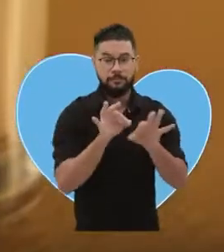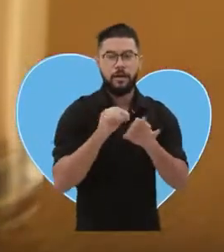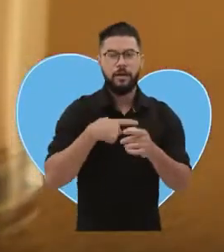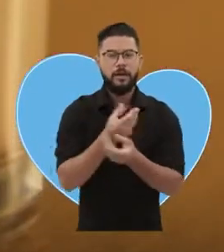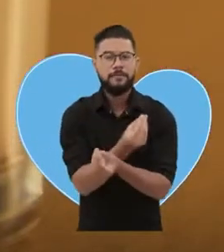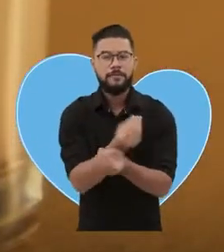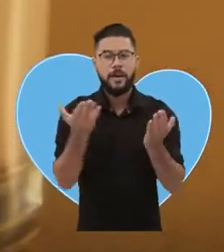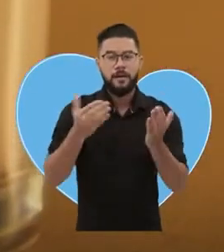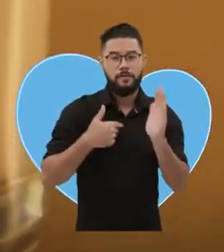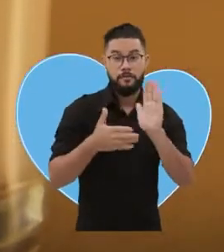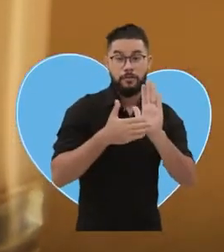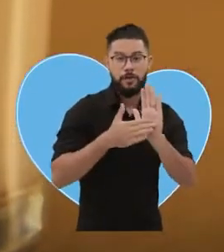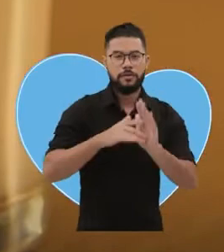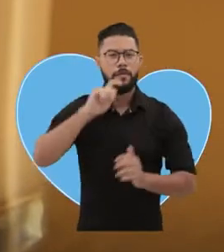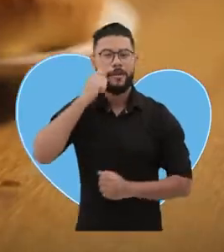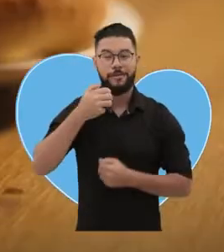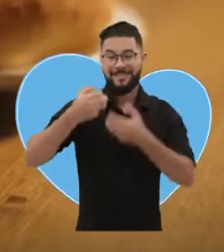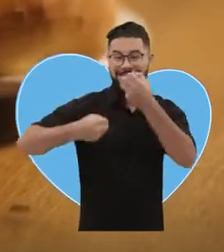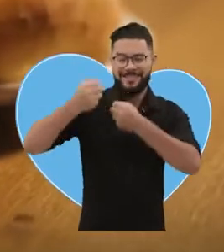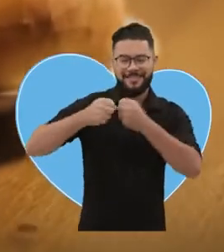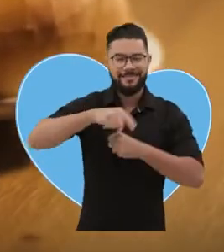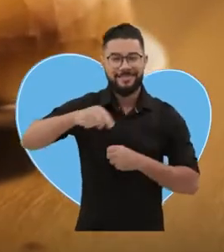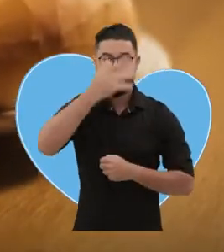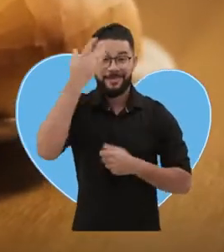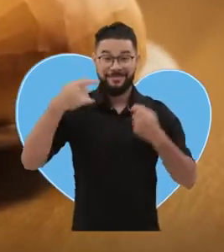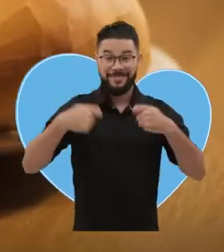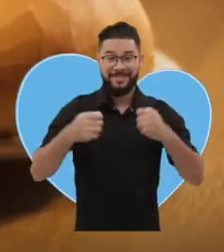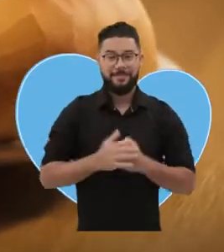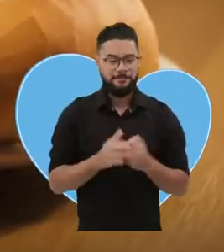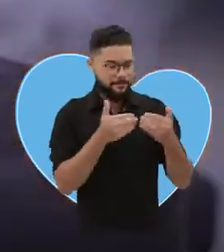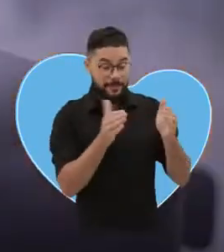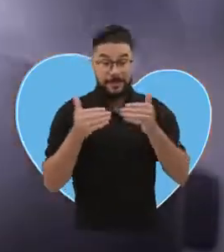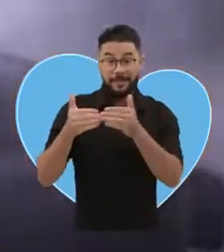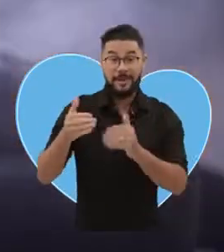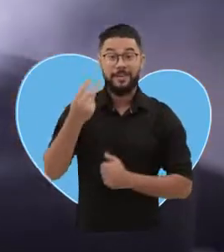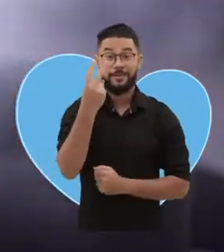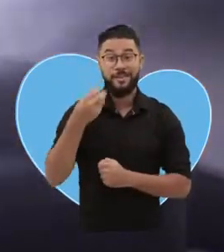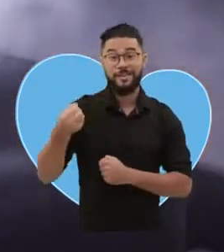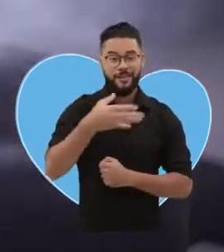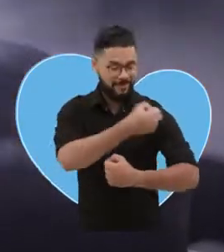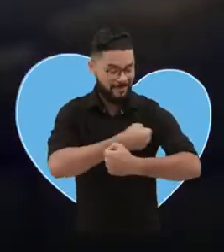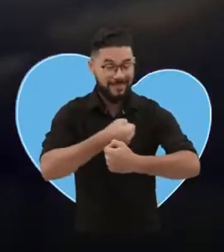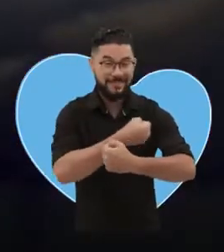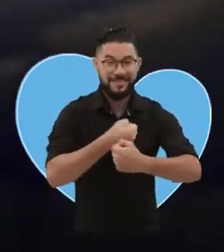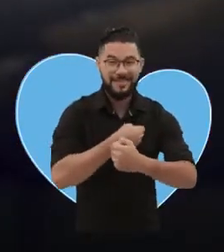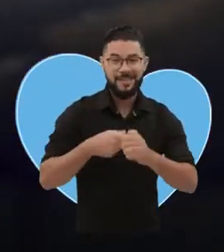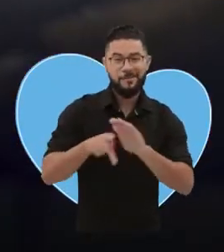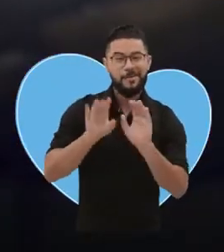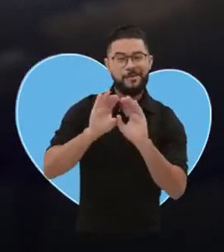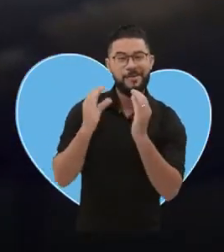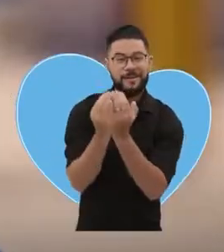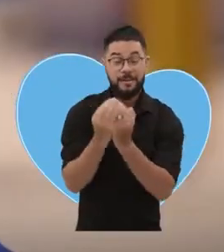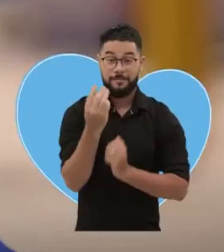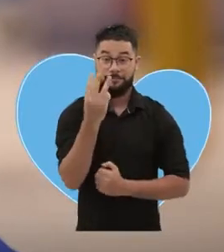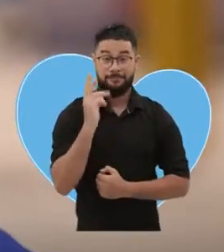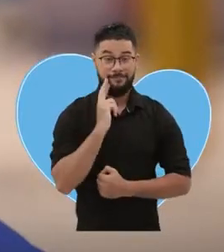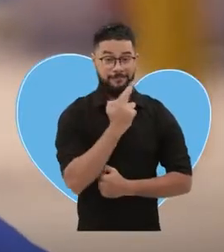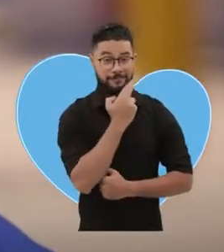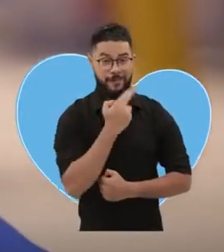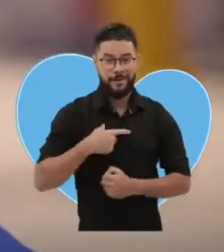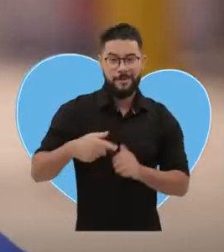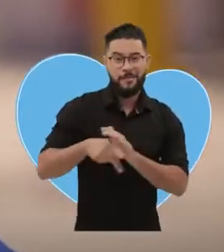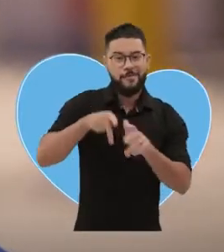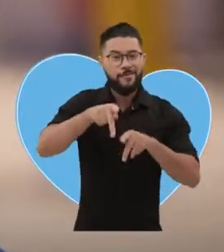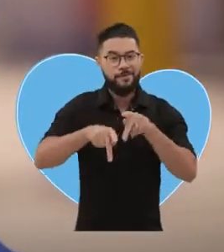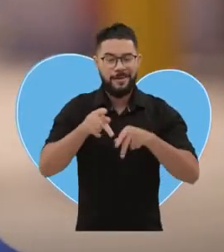Cícero vai retomar o programa de distribuição de pão e leite para quem mais precisa. Vai abrir duas novas cozinhas comunitárias e